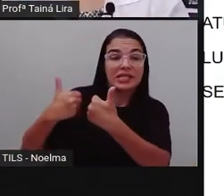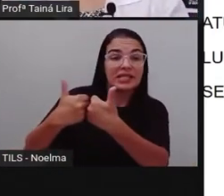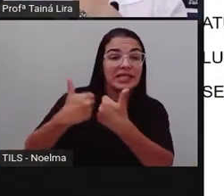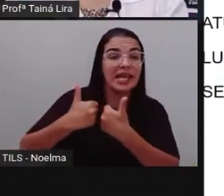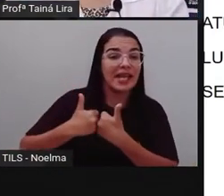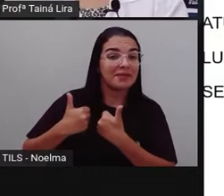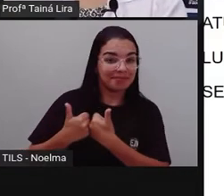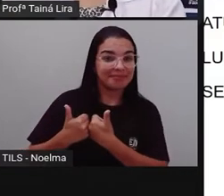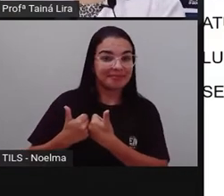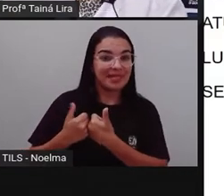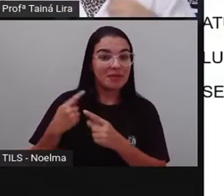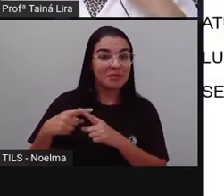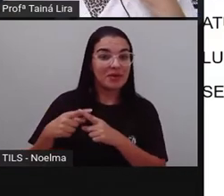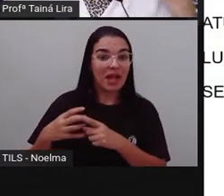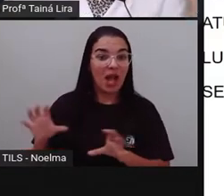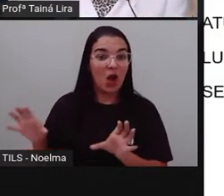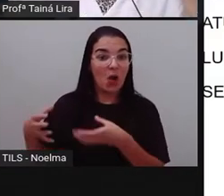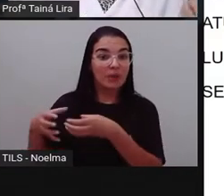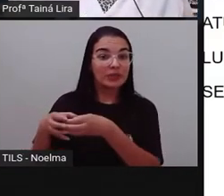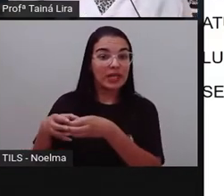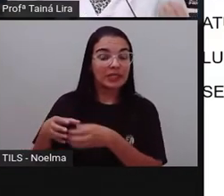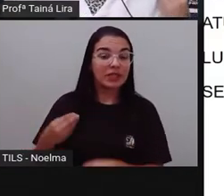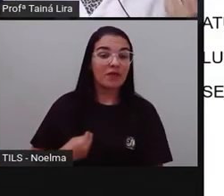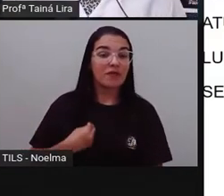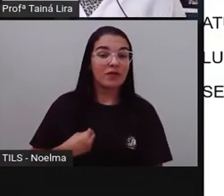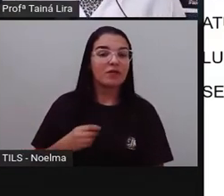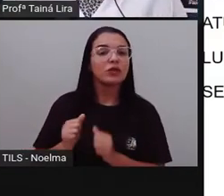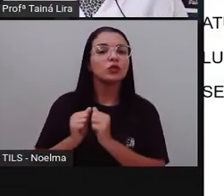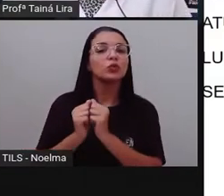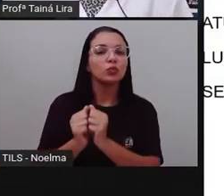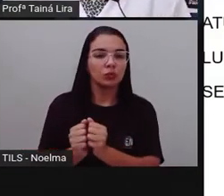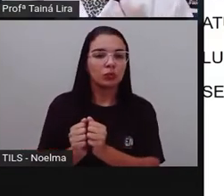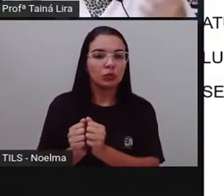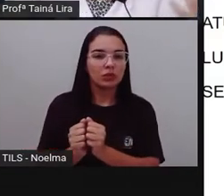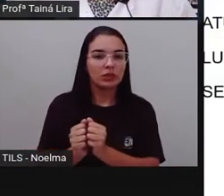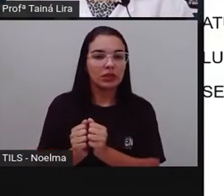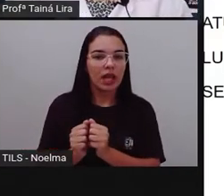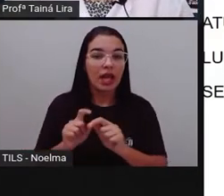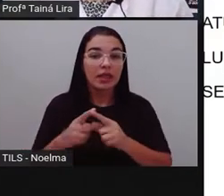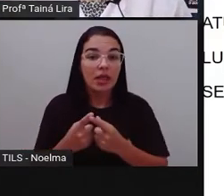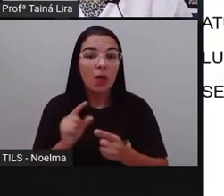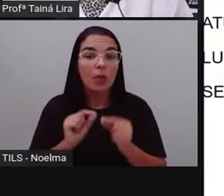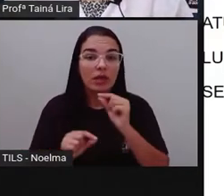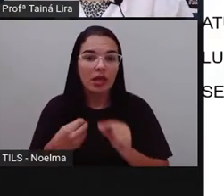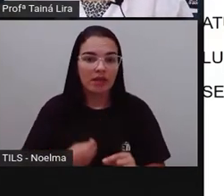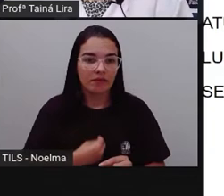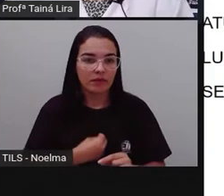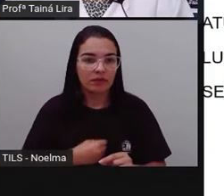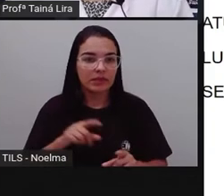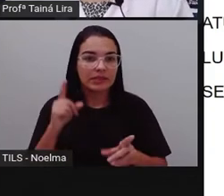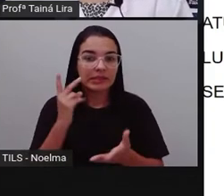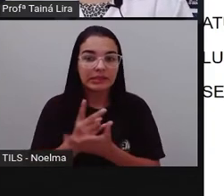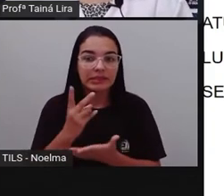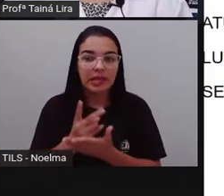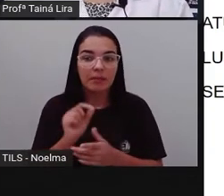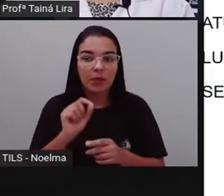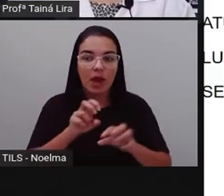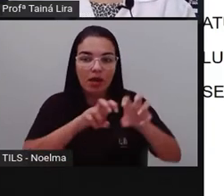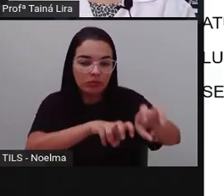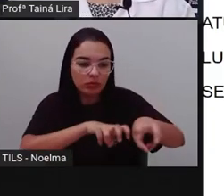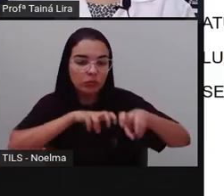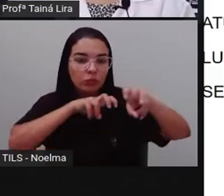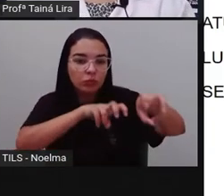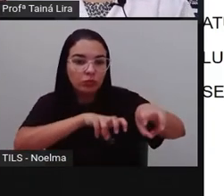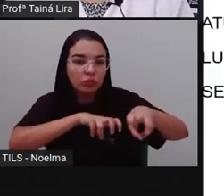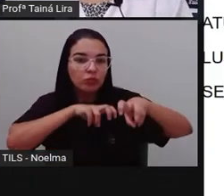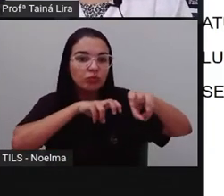junto, tá bom? Bom, eles geralmente vivem da agricultura e da pecuária. O que é